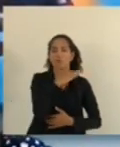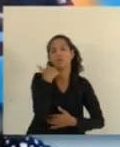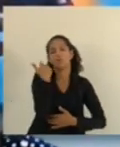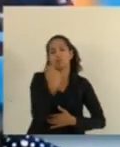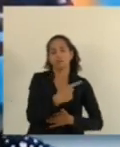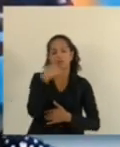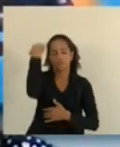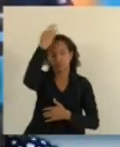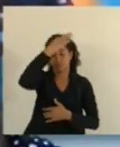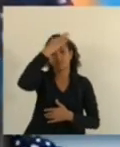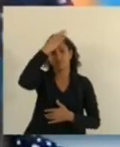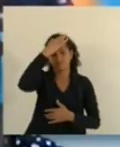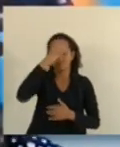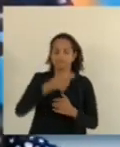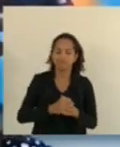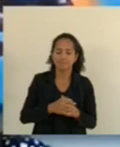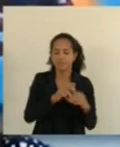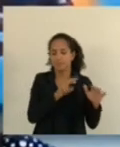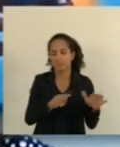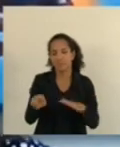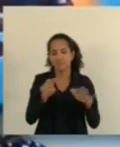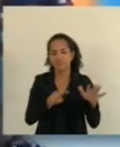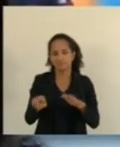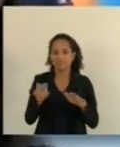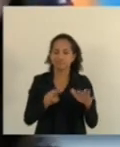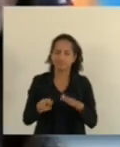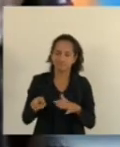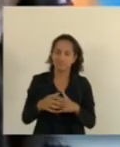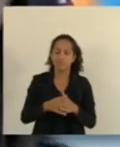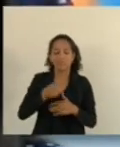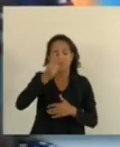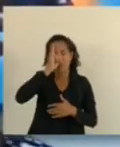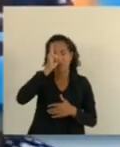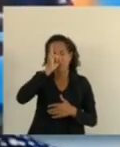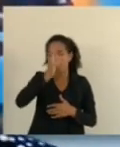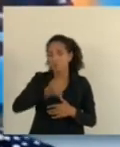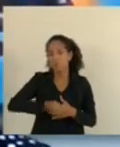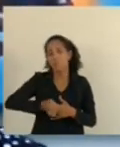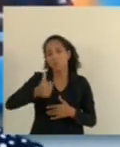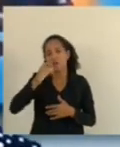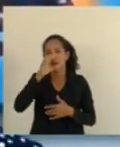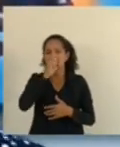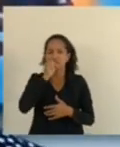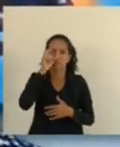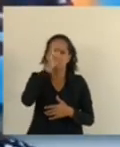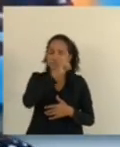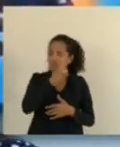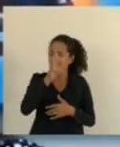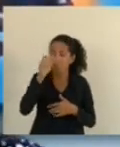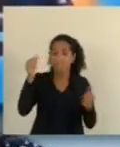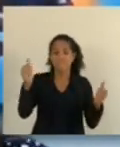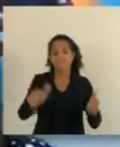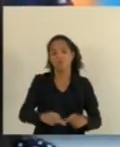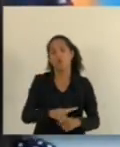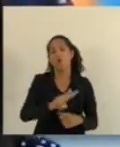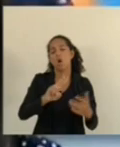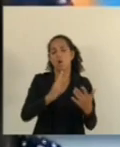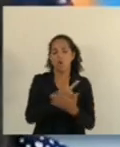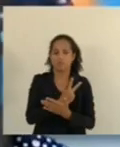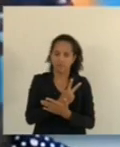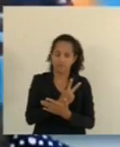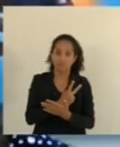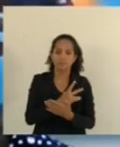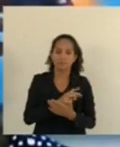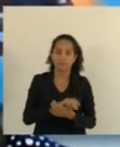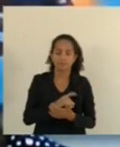Santo. Isso é toda semana, isso são quase todos os dias e finais de semana isso se agrava. E até quando